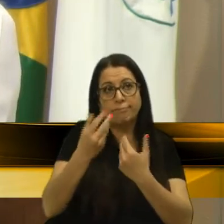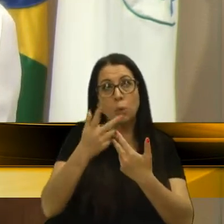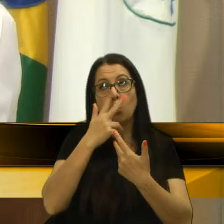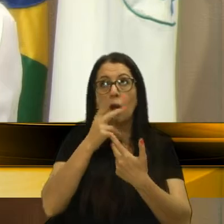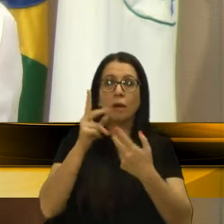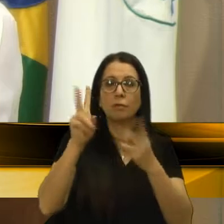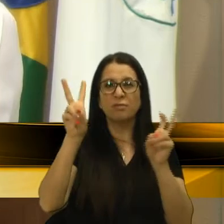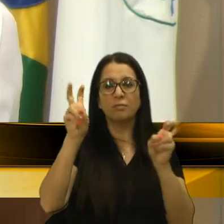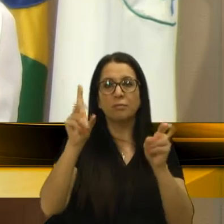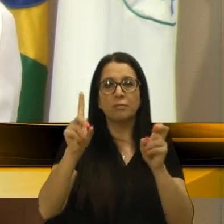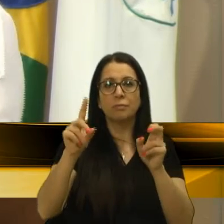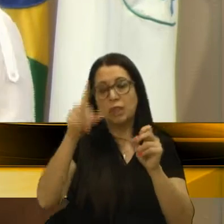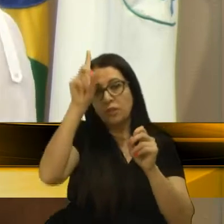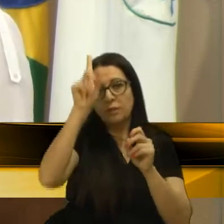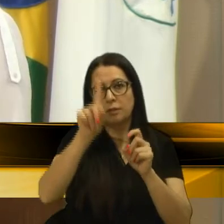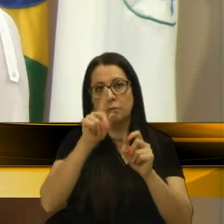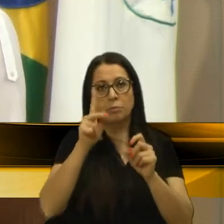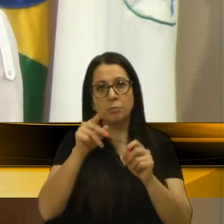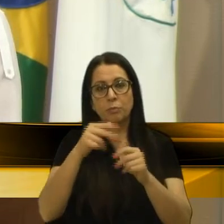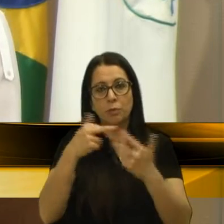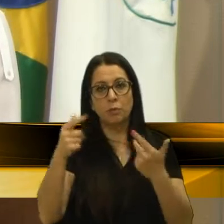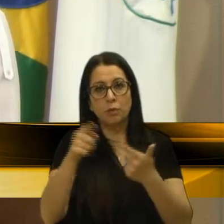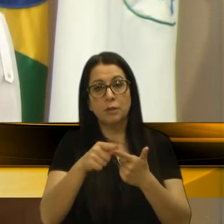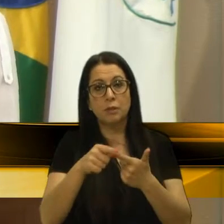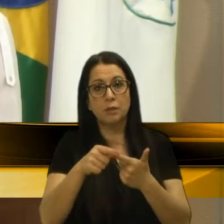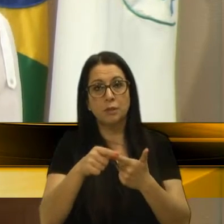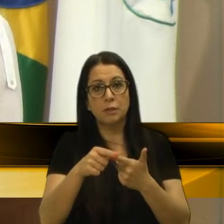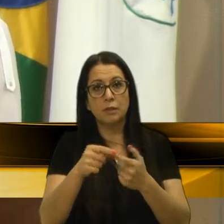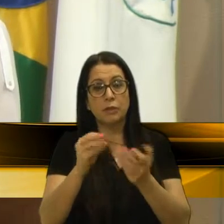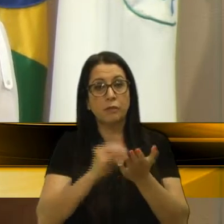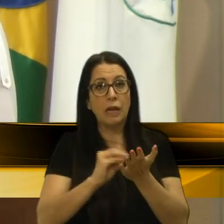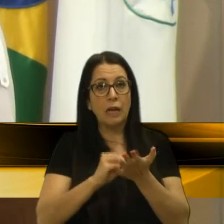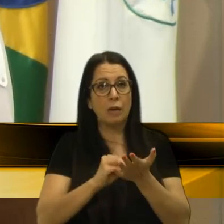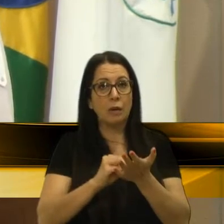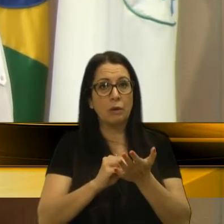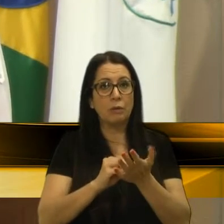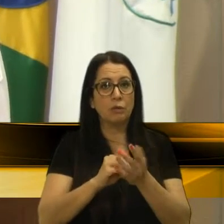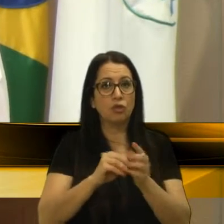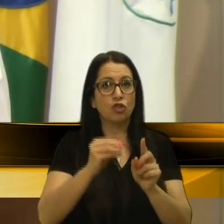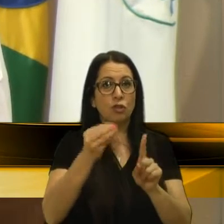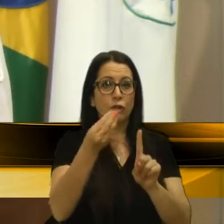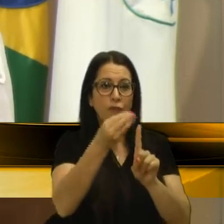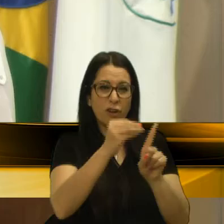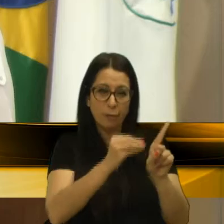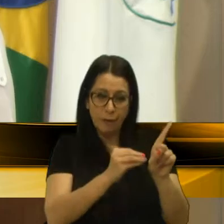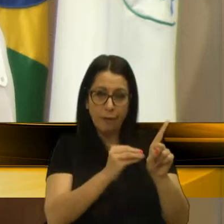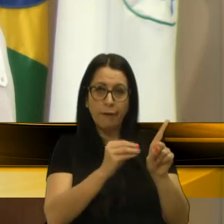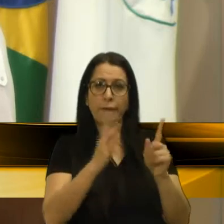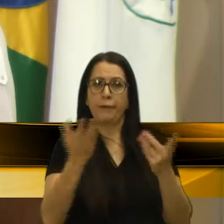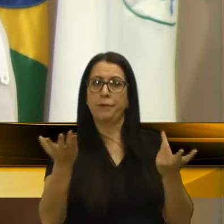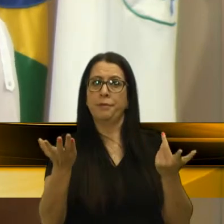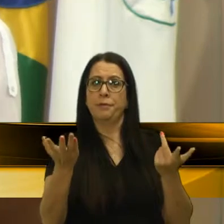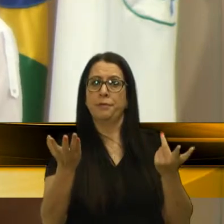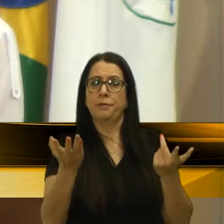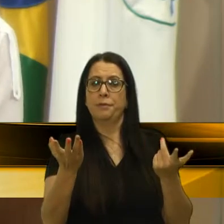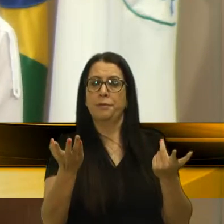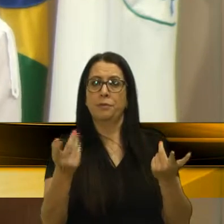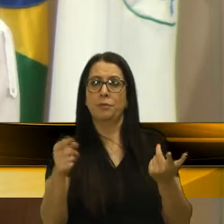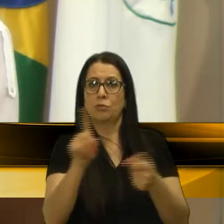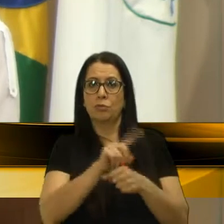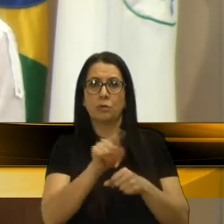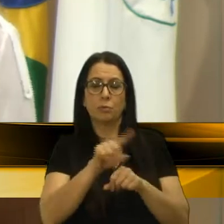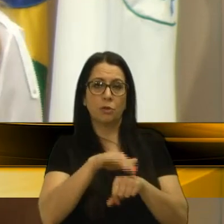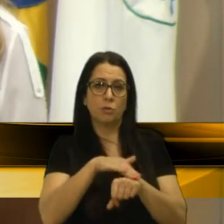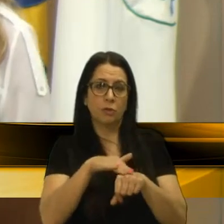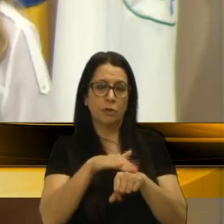forte lá de carência, de vulnerabilidade. Esses dias, até